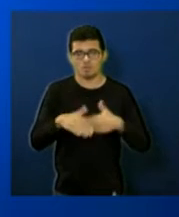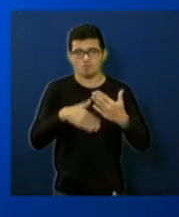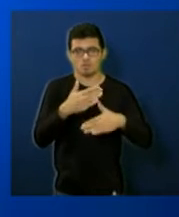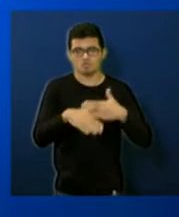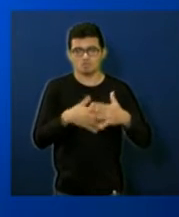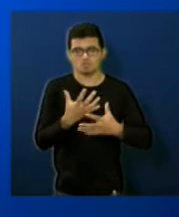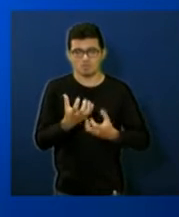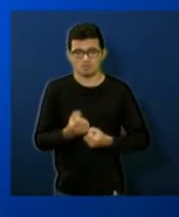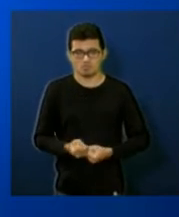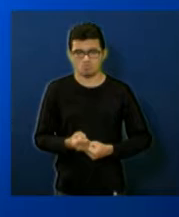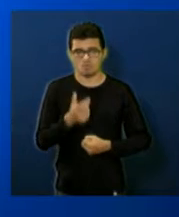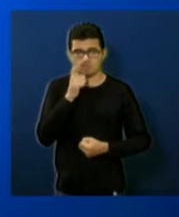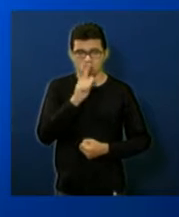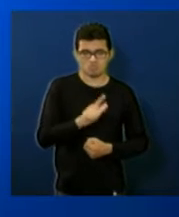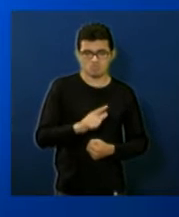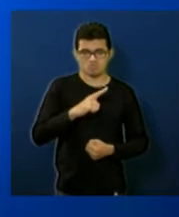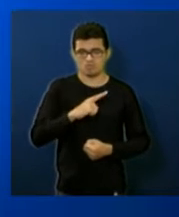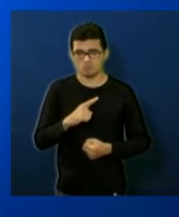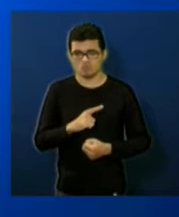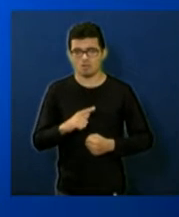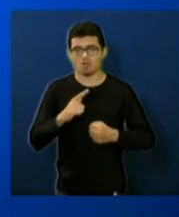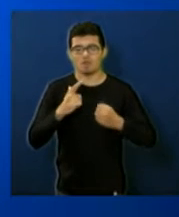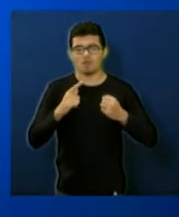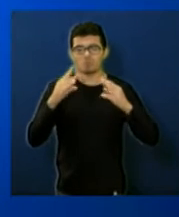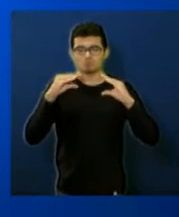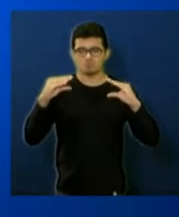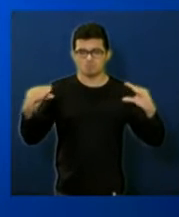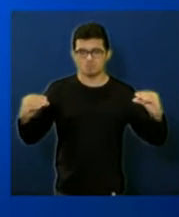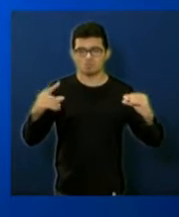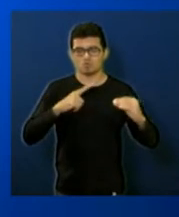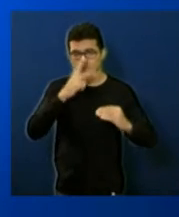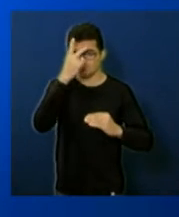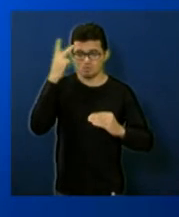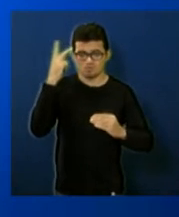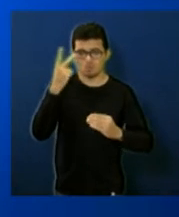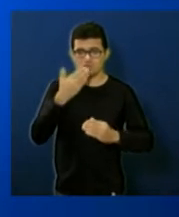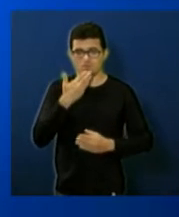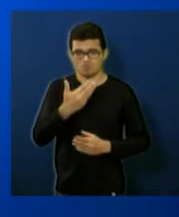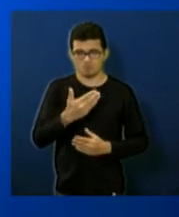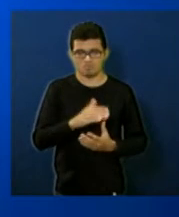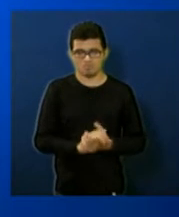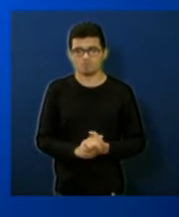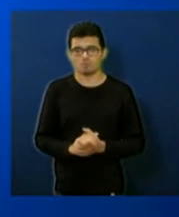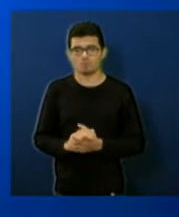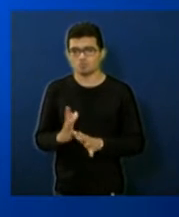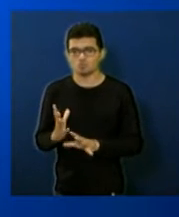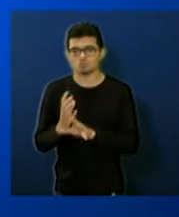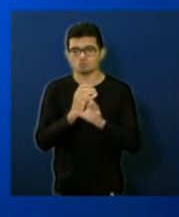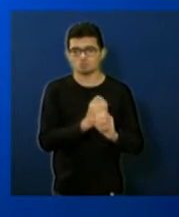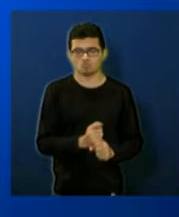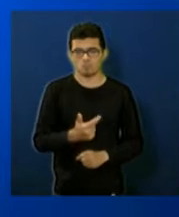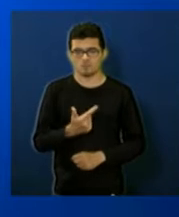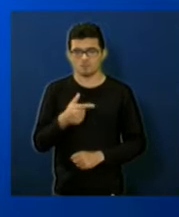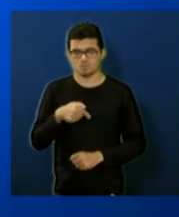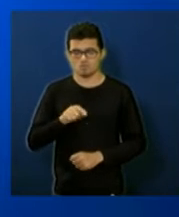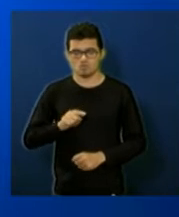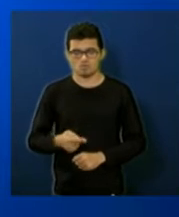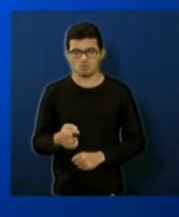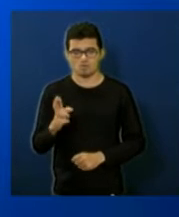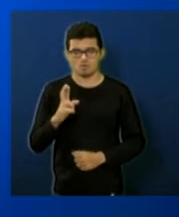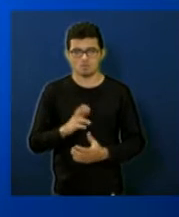atendimento, visando maior comodidade aos requerentes. Manutenção das atividades R 27.000,00.